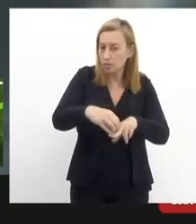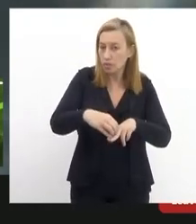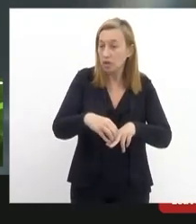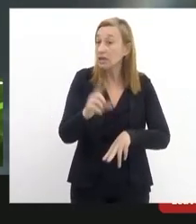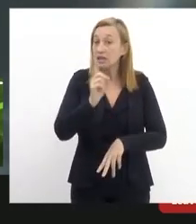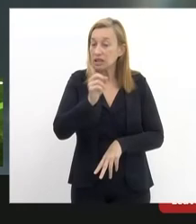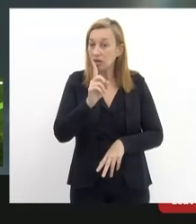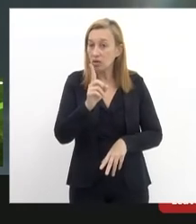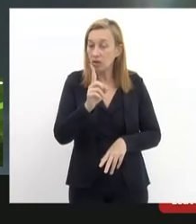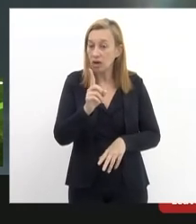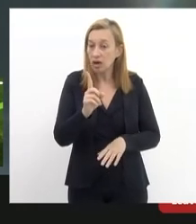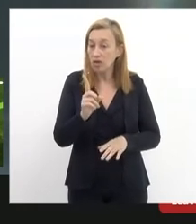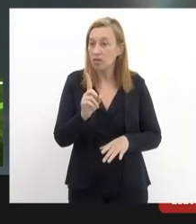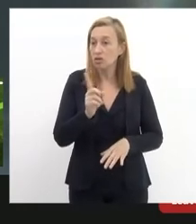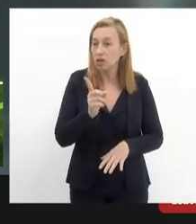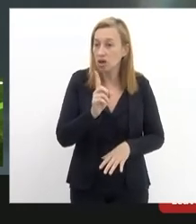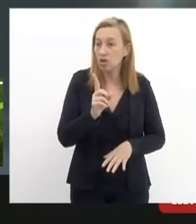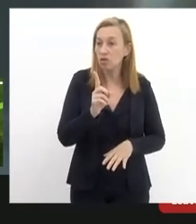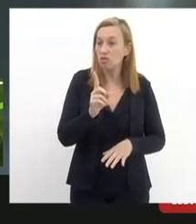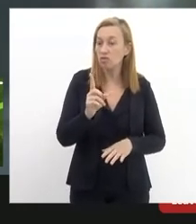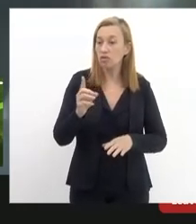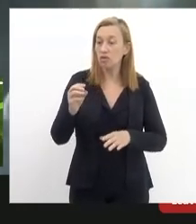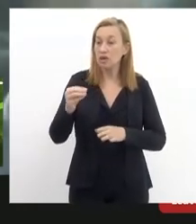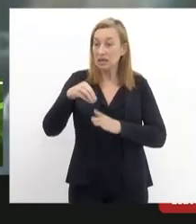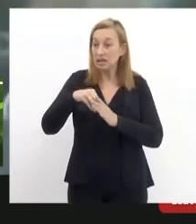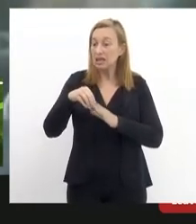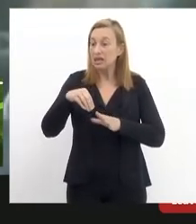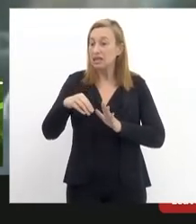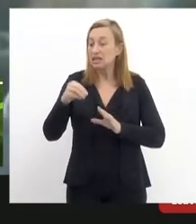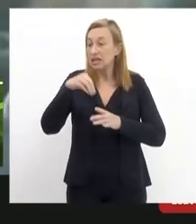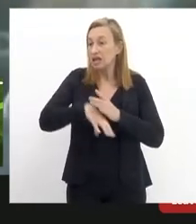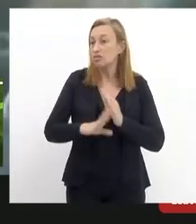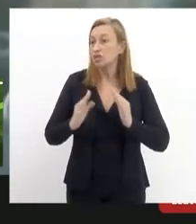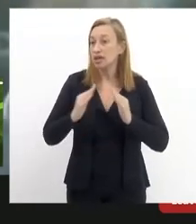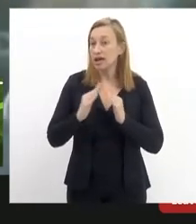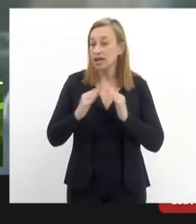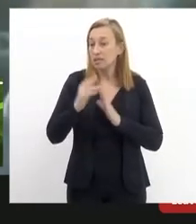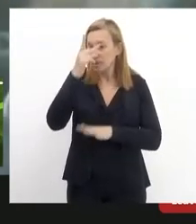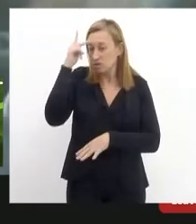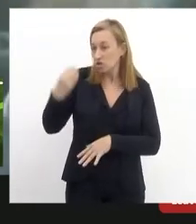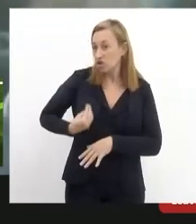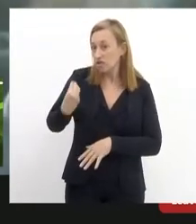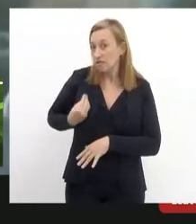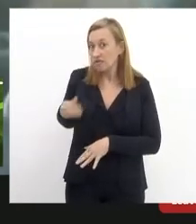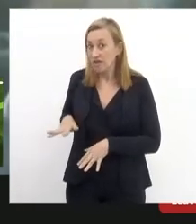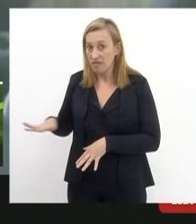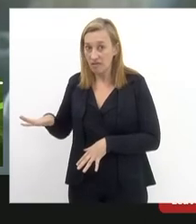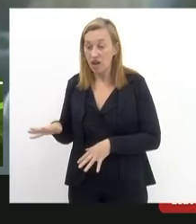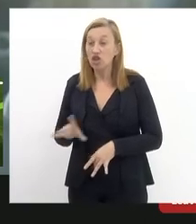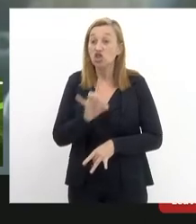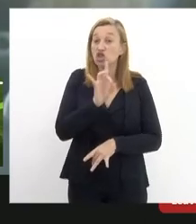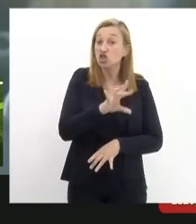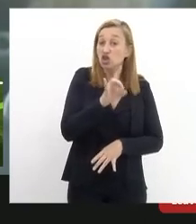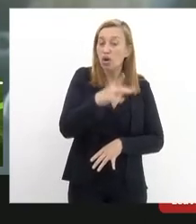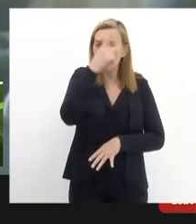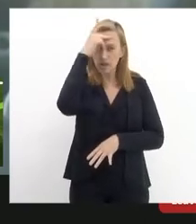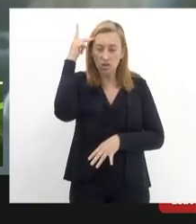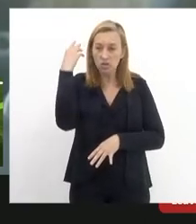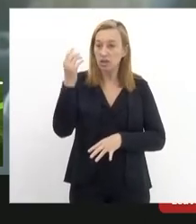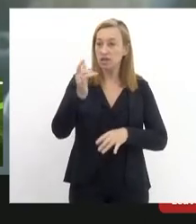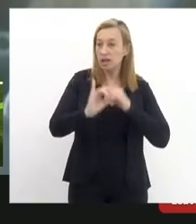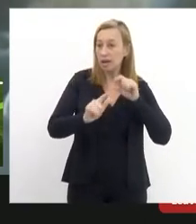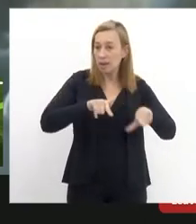não colocou em casa os moradores e moradoras de favelas se alguém ficou em casa se alguém precisou se